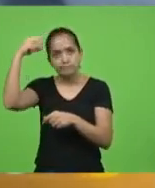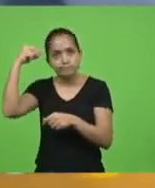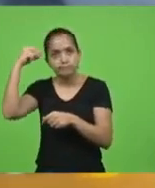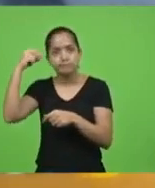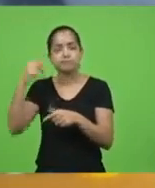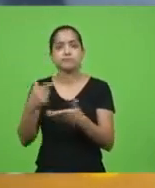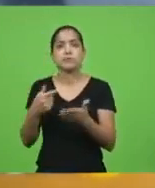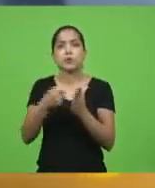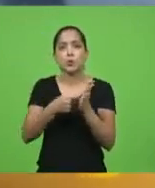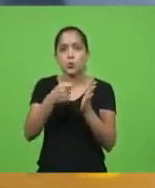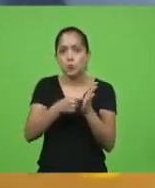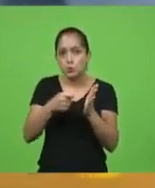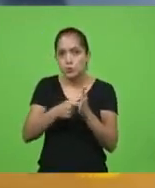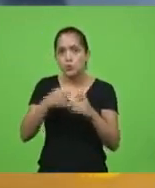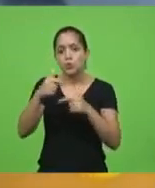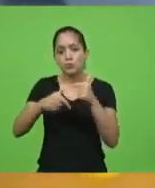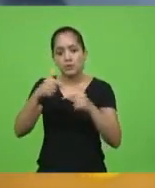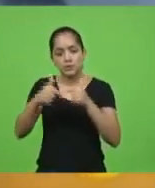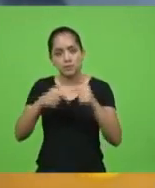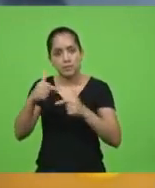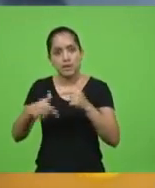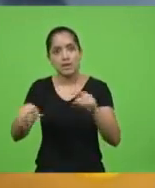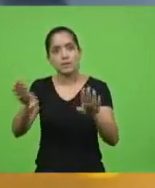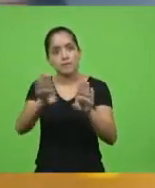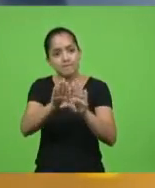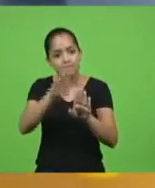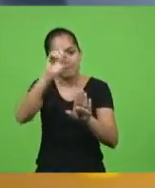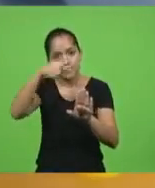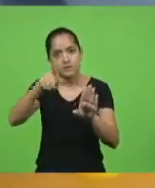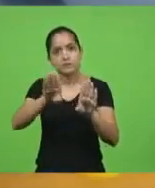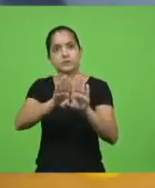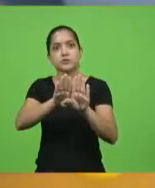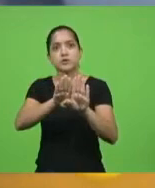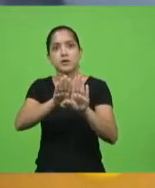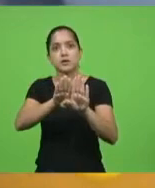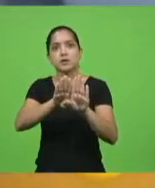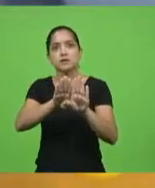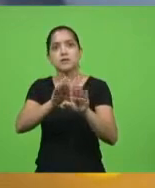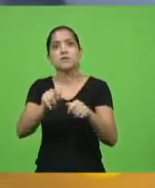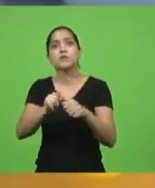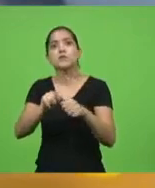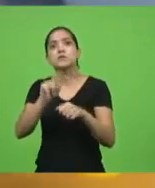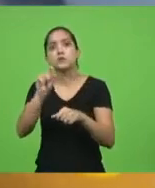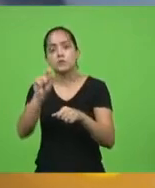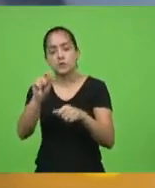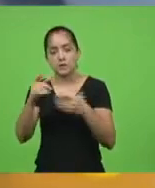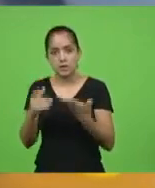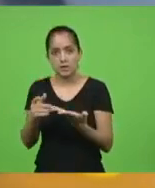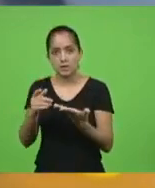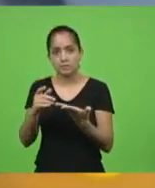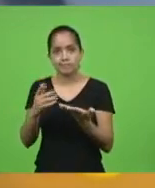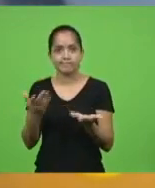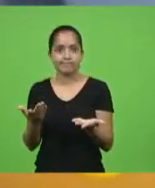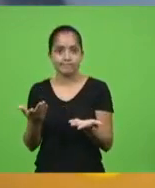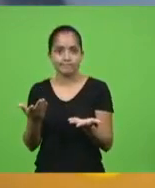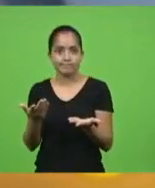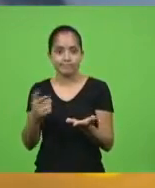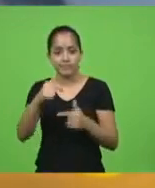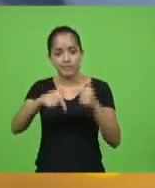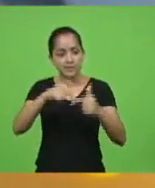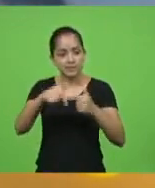conquistar e manter aqueles empregos, eu fecho as portas daquele comércio, o que eu vou fazer com esse funcionário? O que eu vou fazer com esse empregador?